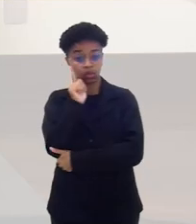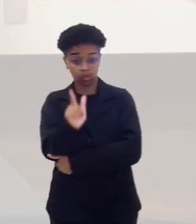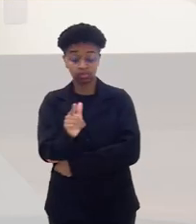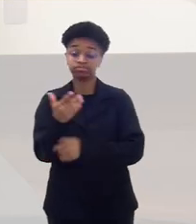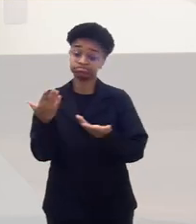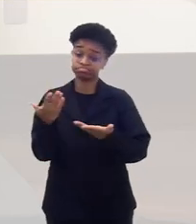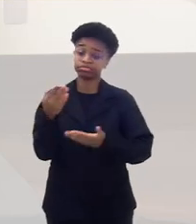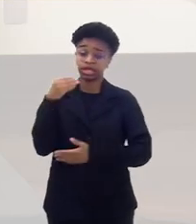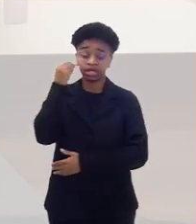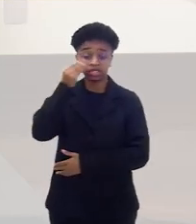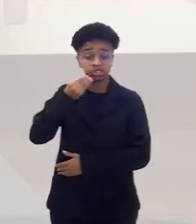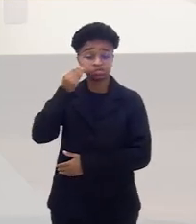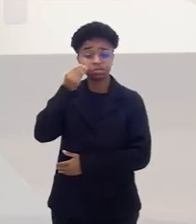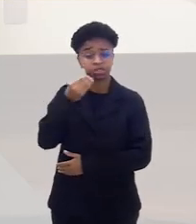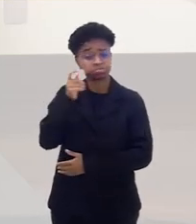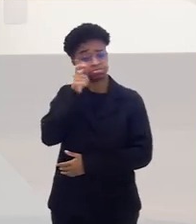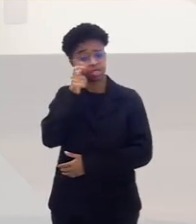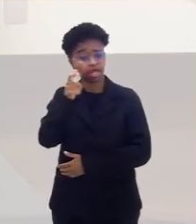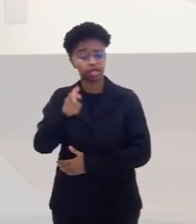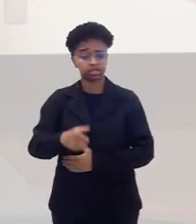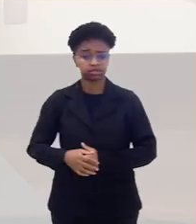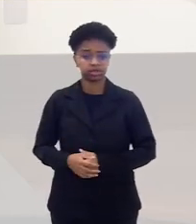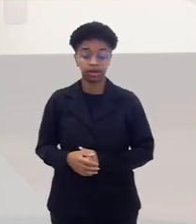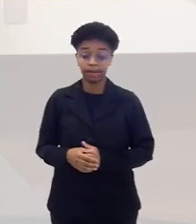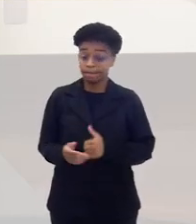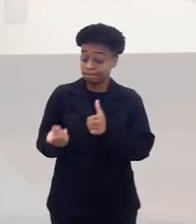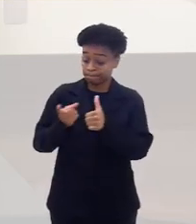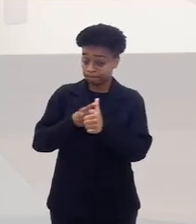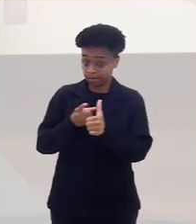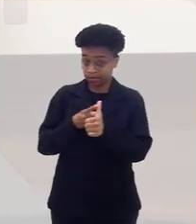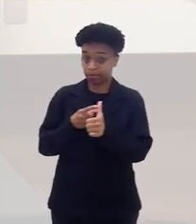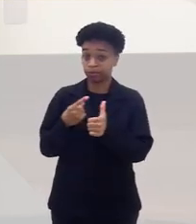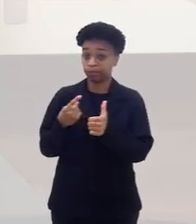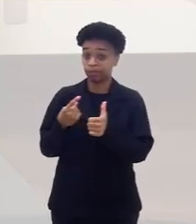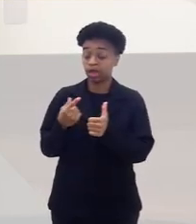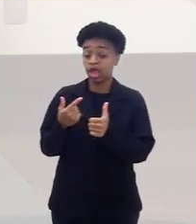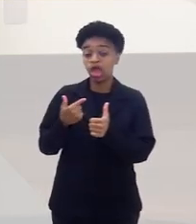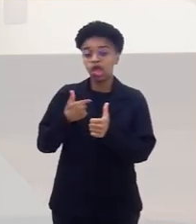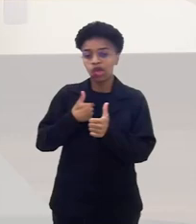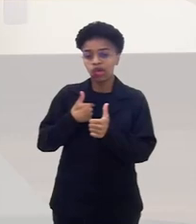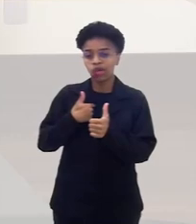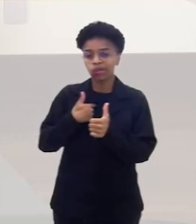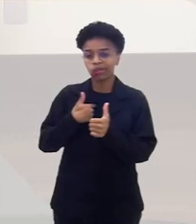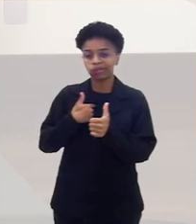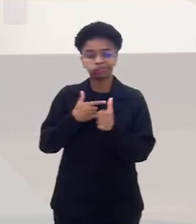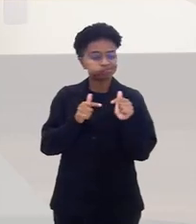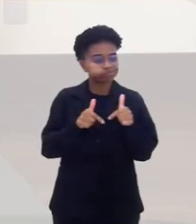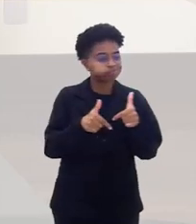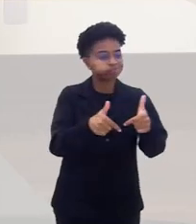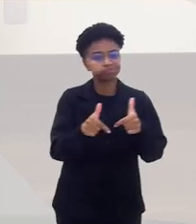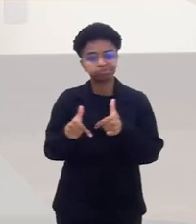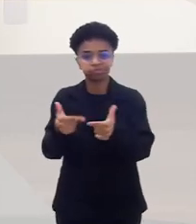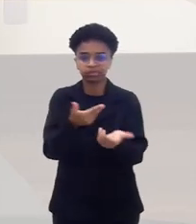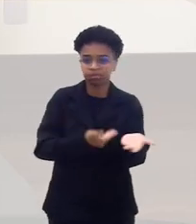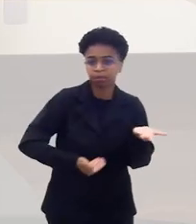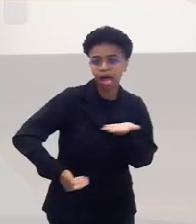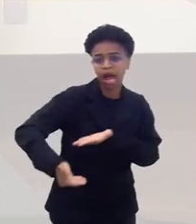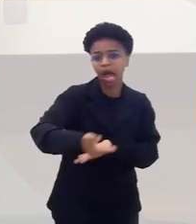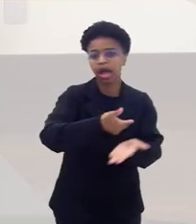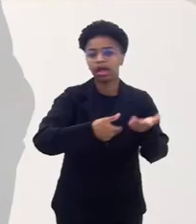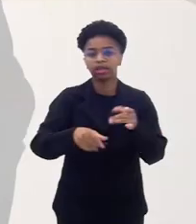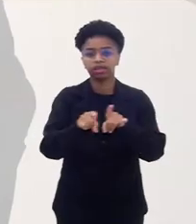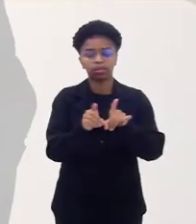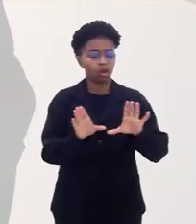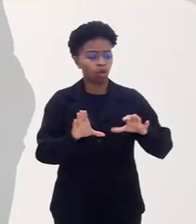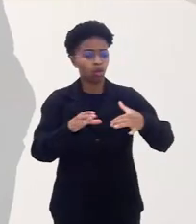E foi uma experiência muito interessante. Primeiro porque eu abracei e fui abraçado pela comunidade, a